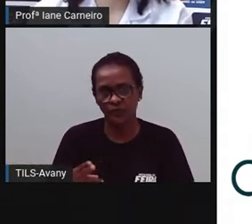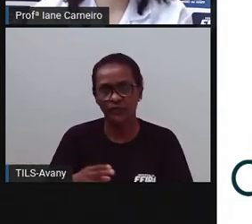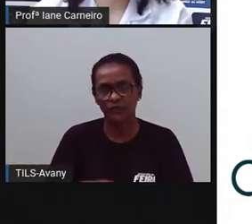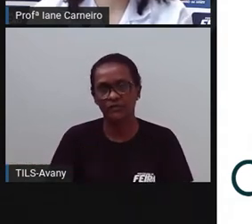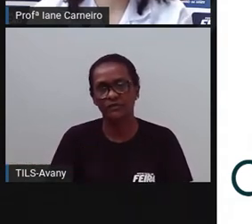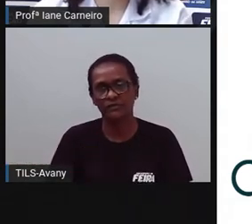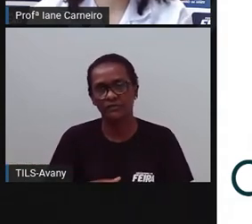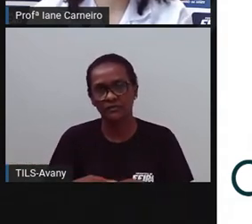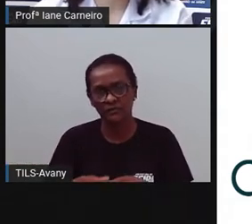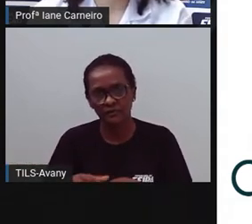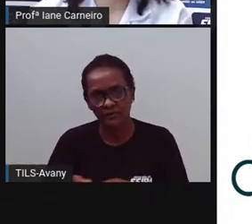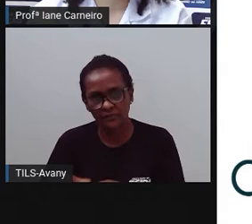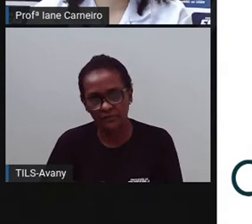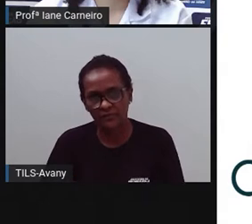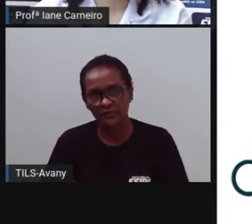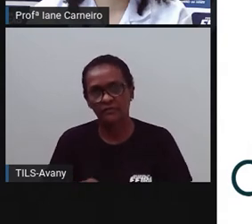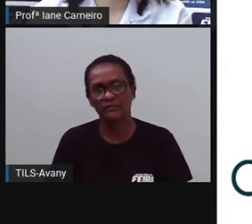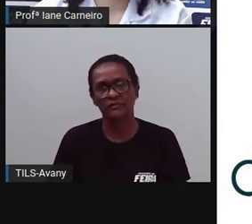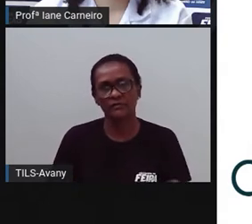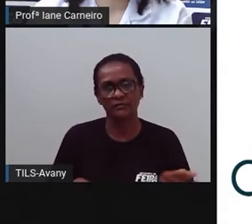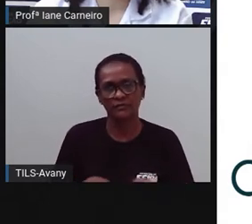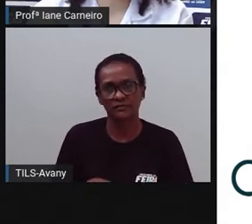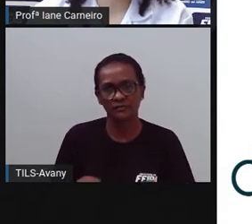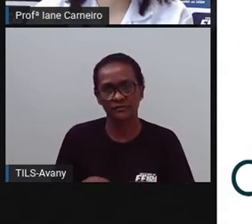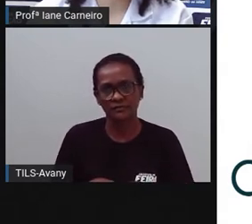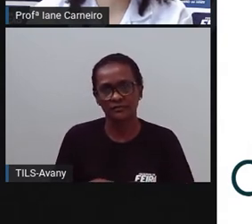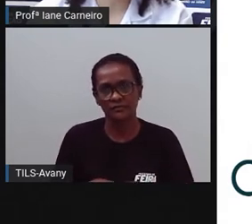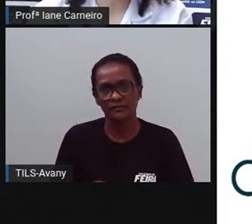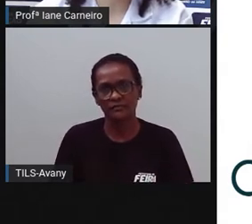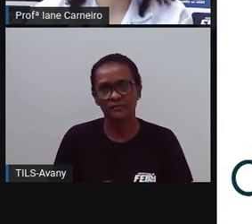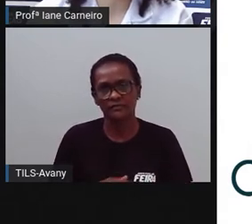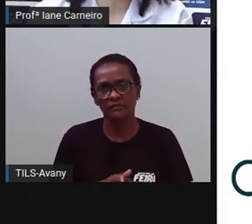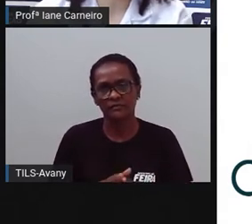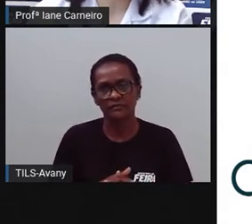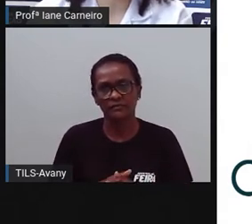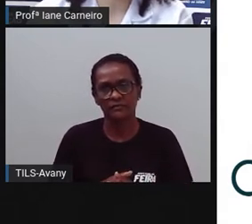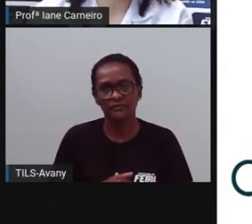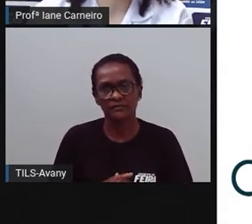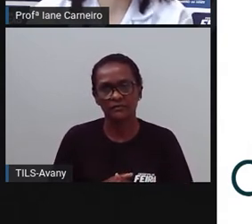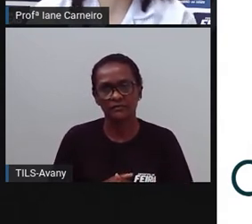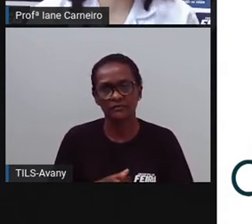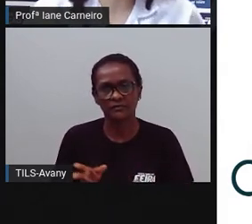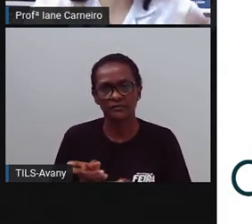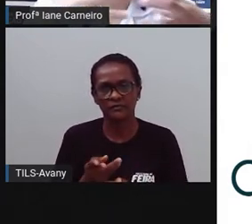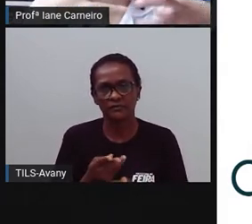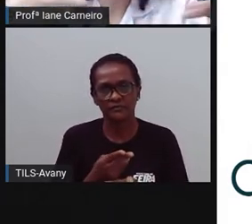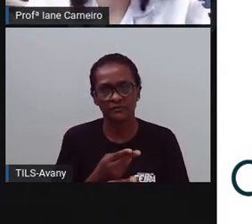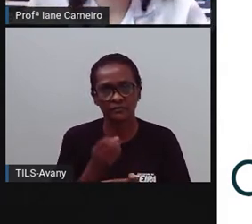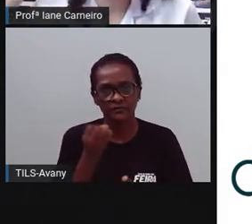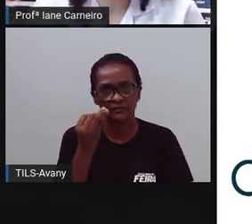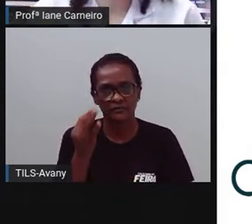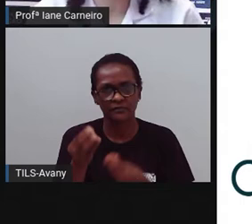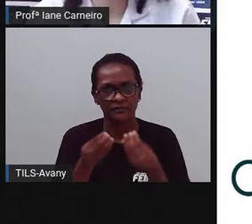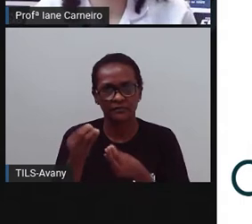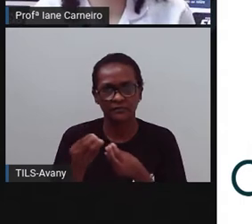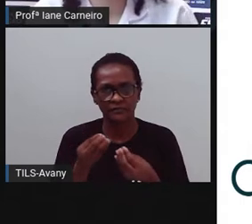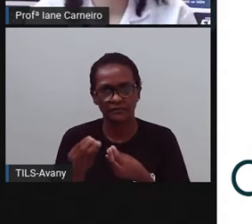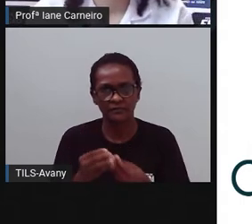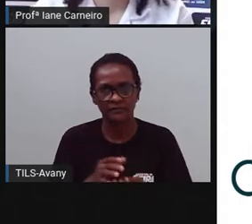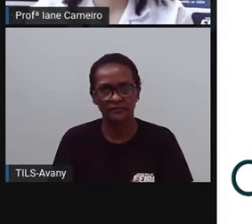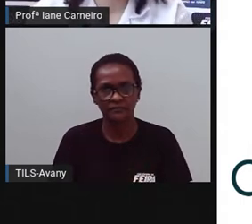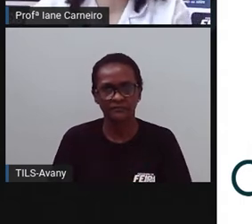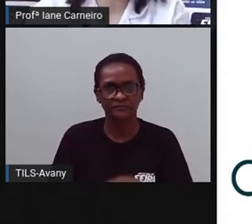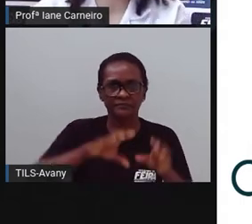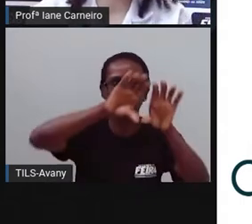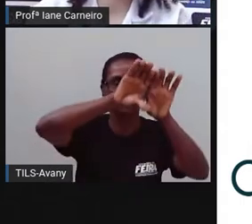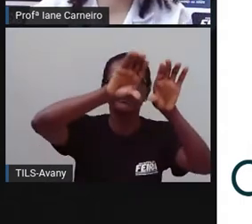aqui tem outros símbolos, né? Que mostram, e aqui é a fachada, lembrar a fachada